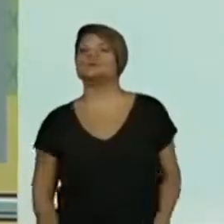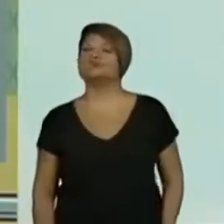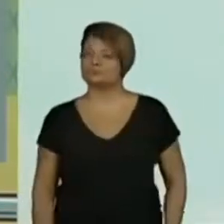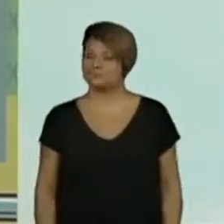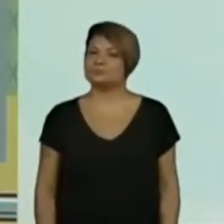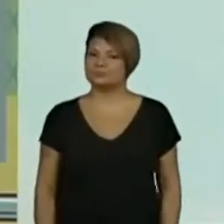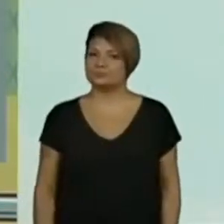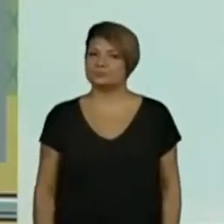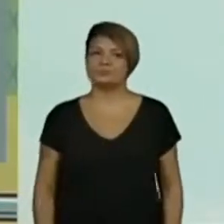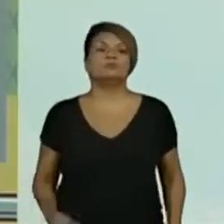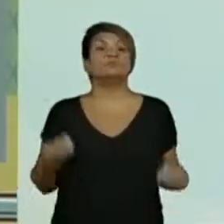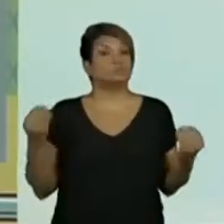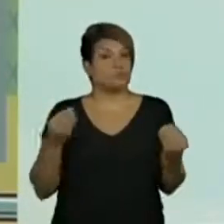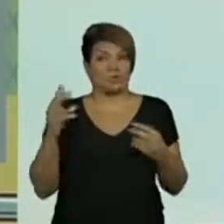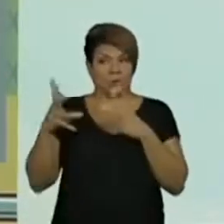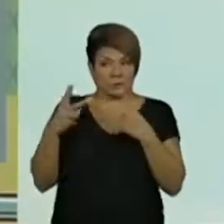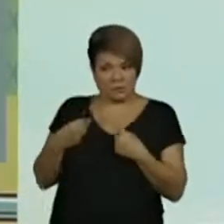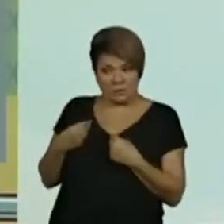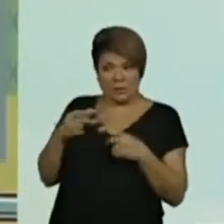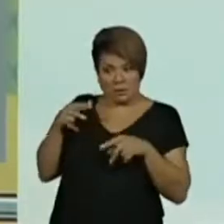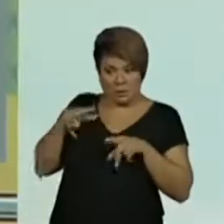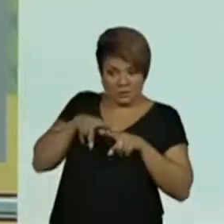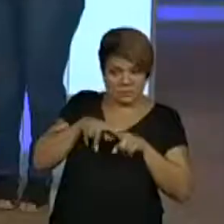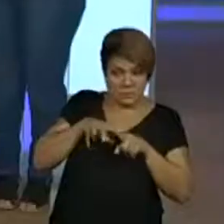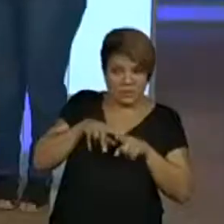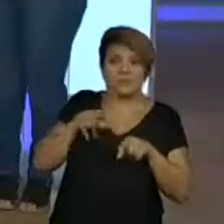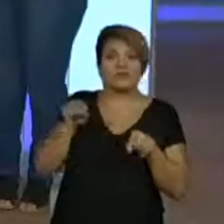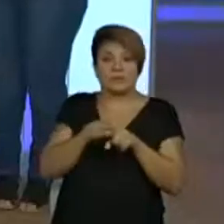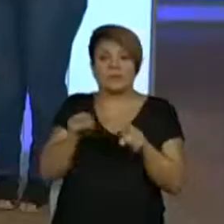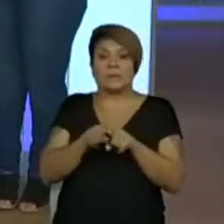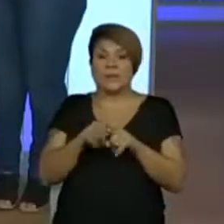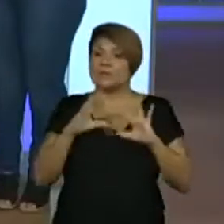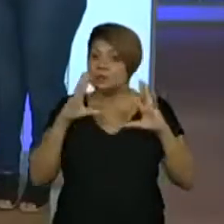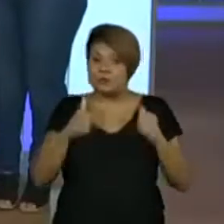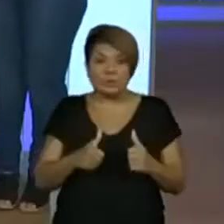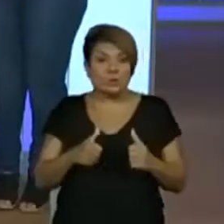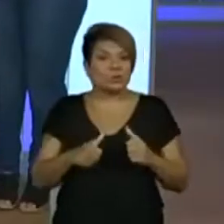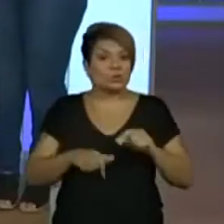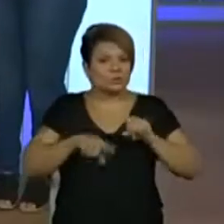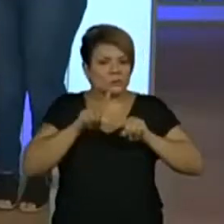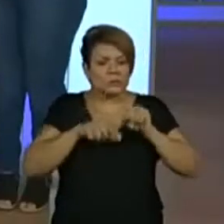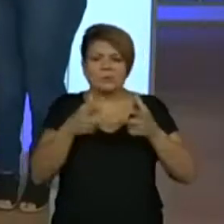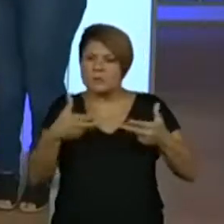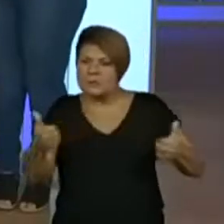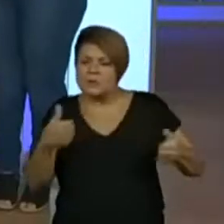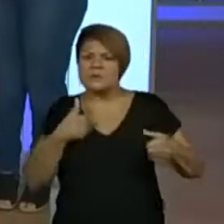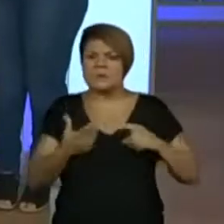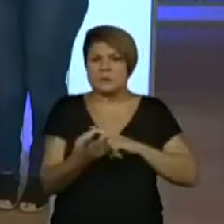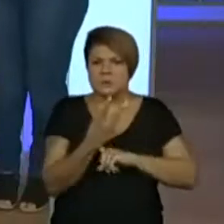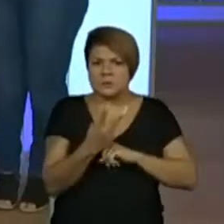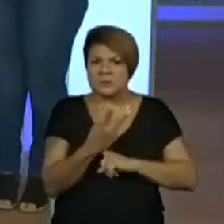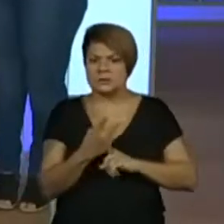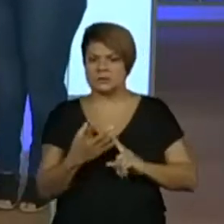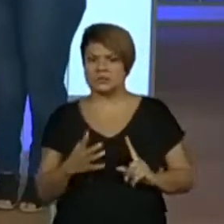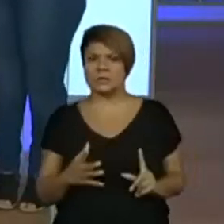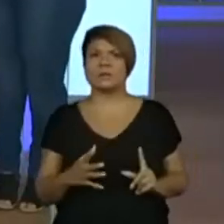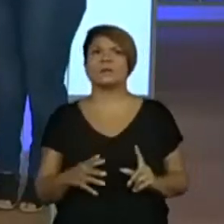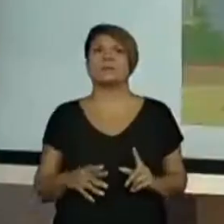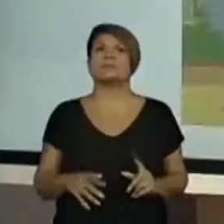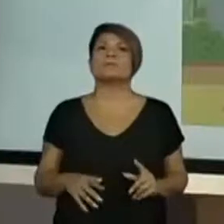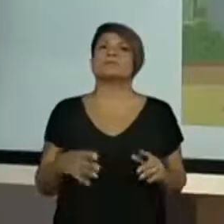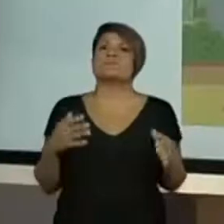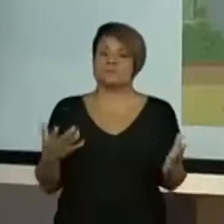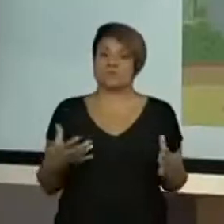Como ele ganhou o skate e todos esses acessórios de proteção, né? Todos esses equipamentos de proteção,